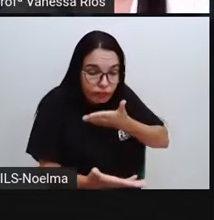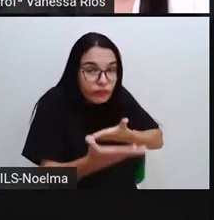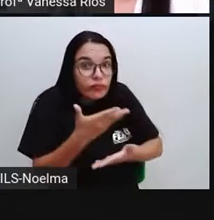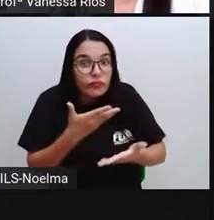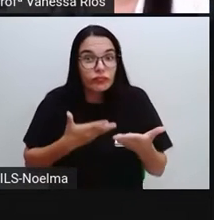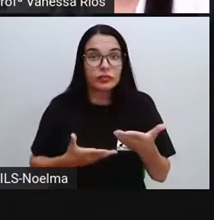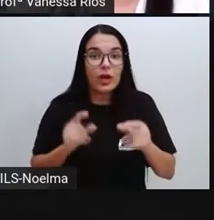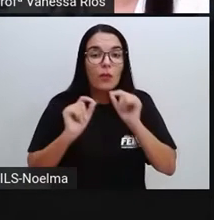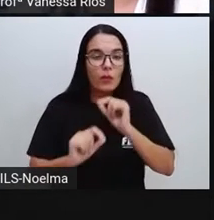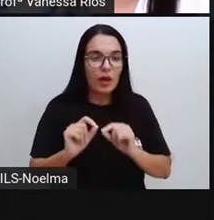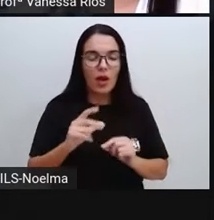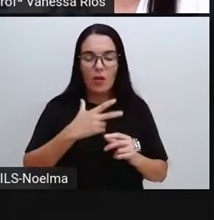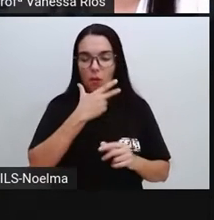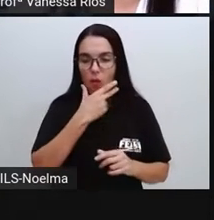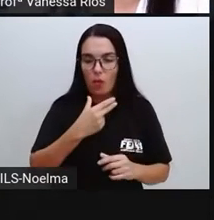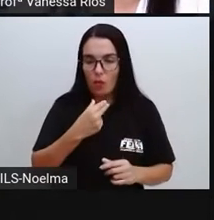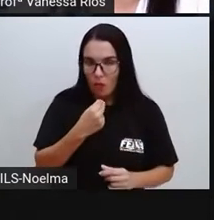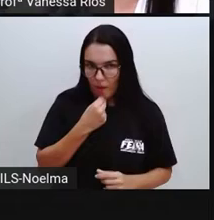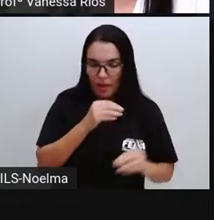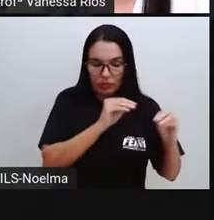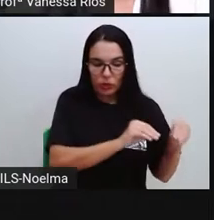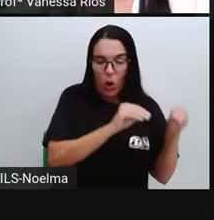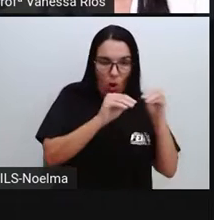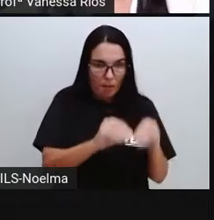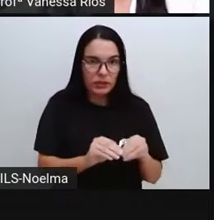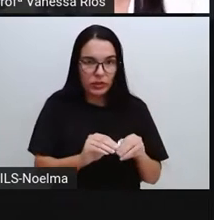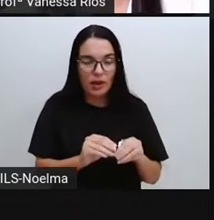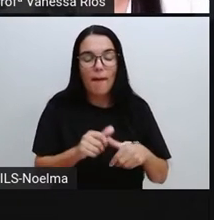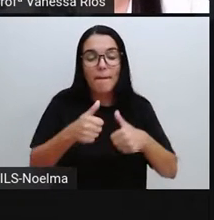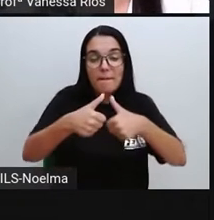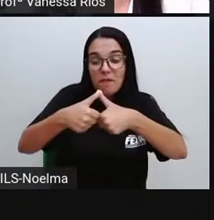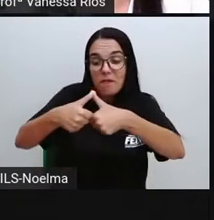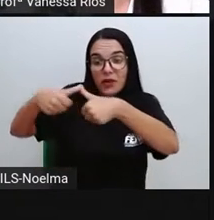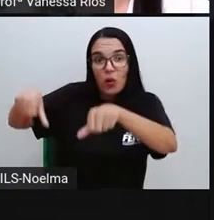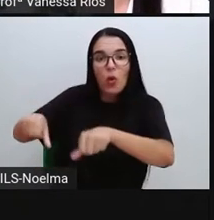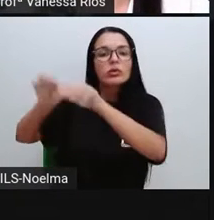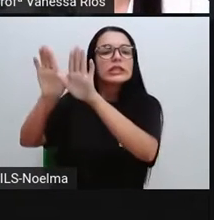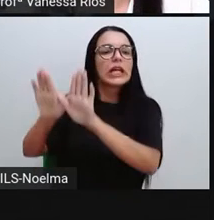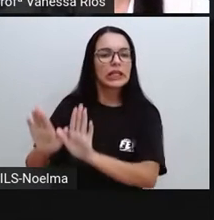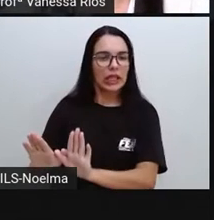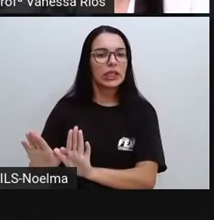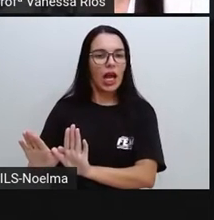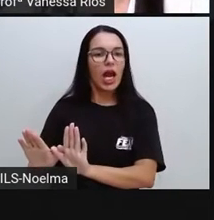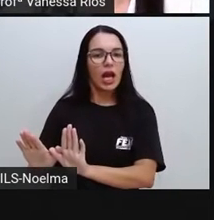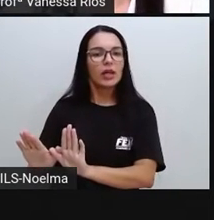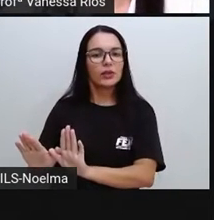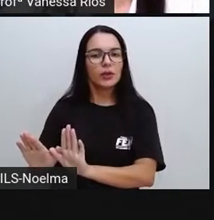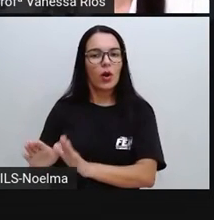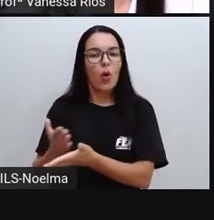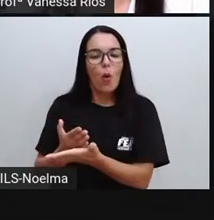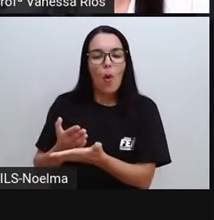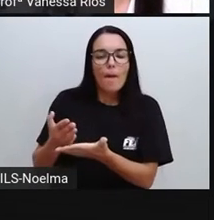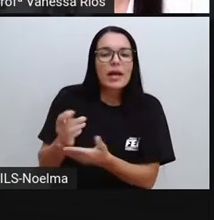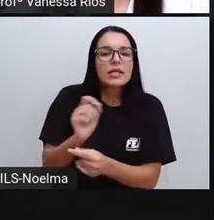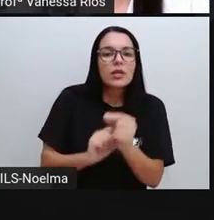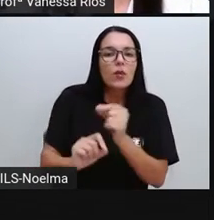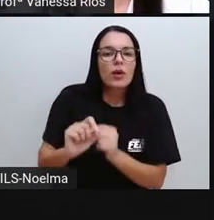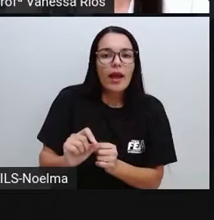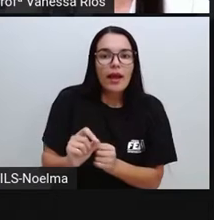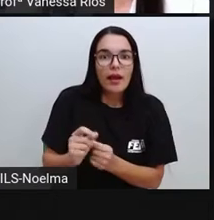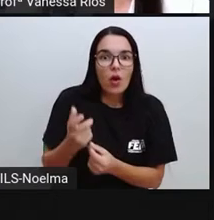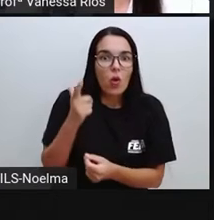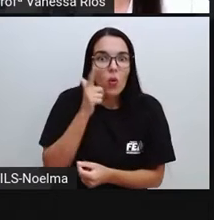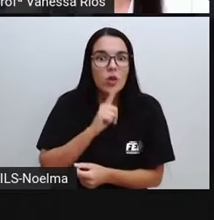entre o ser humano, que era a nômade, para o ser humano sedentário, quando ele começa a dominar as